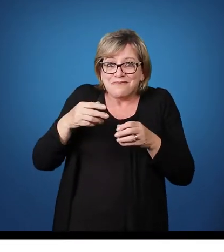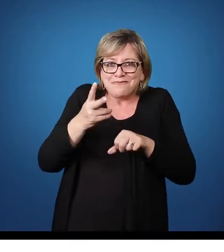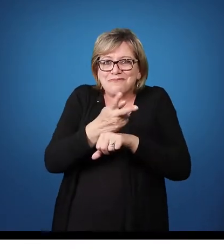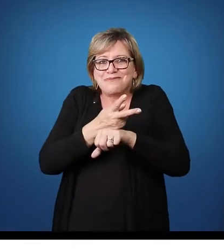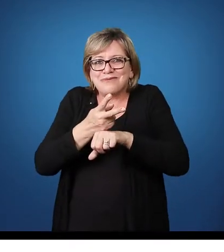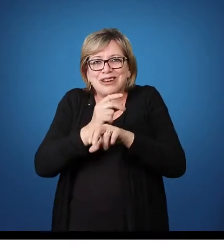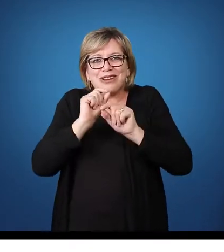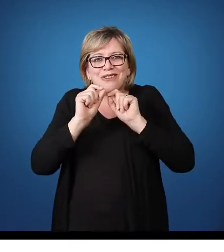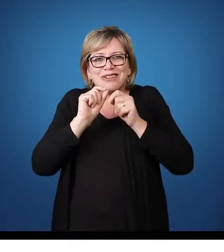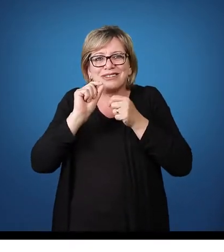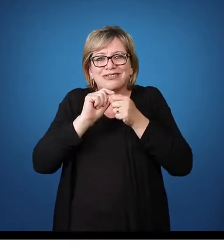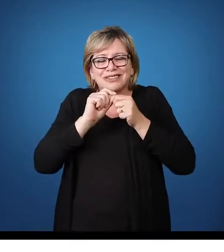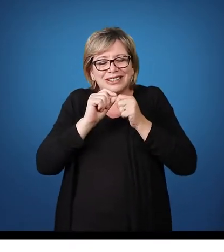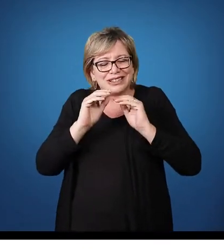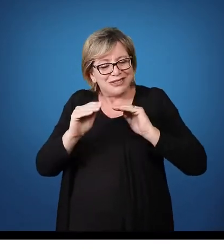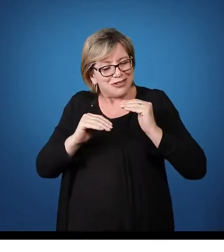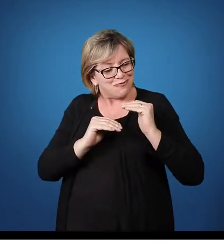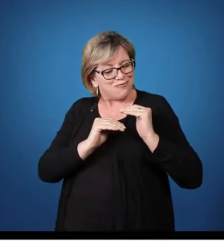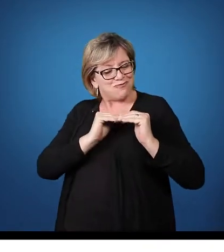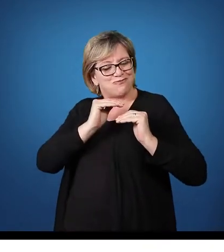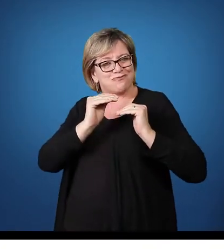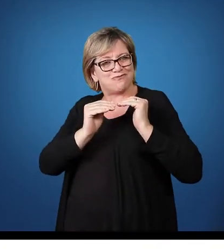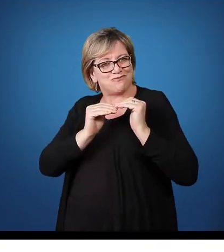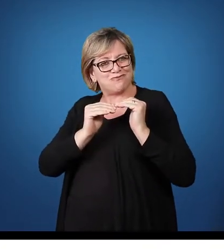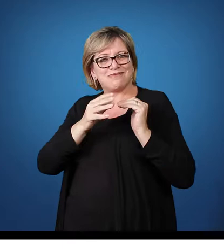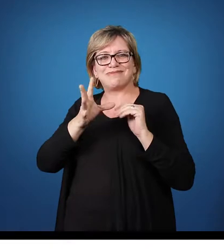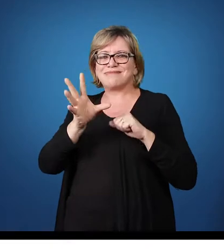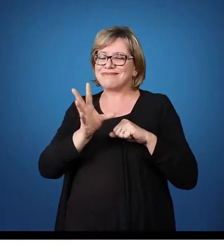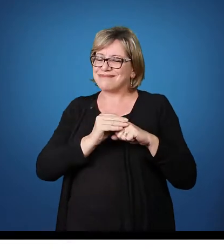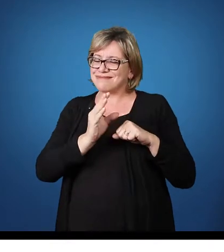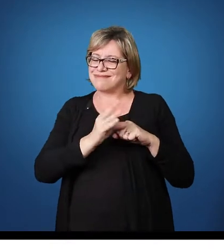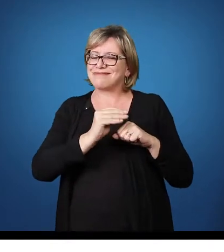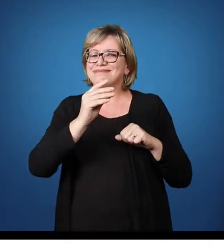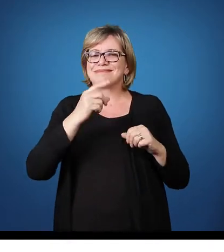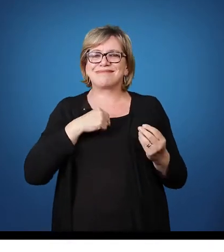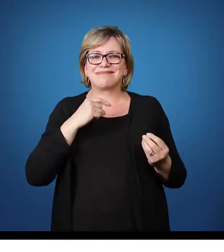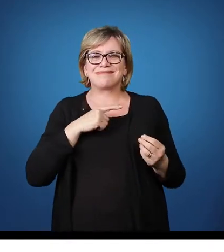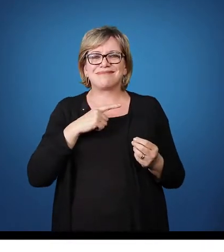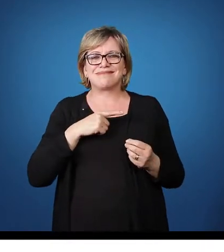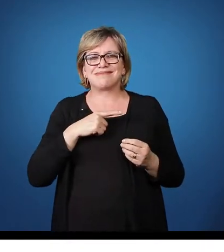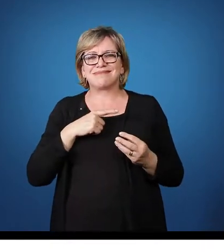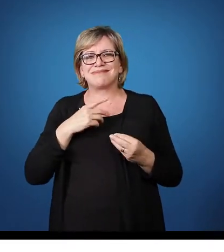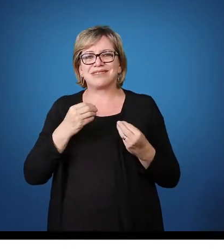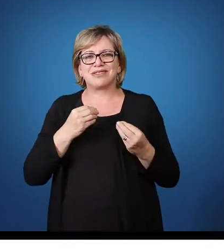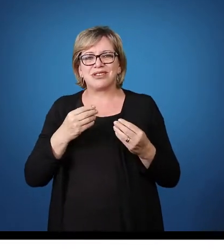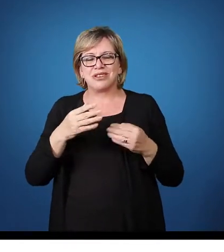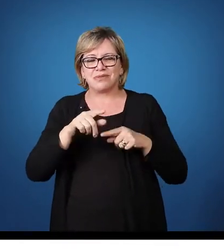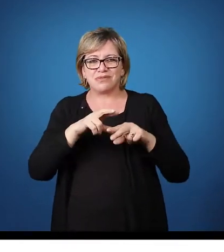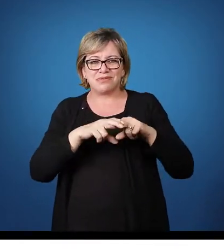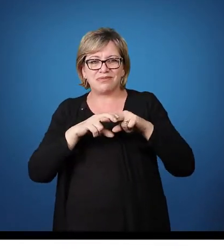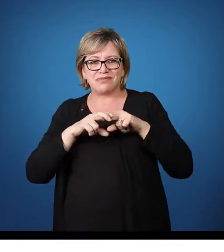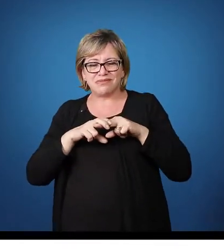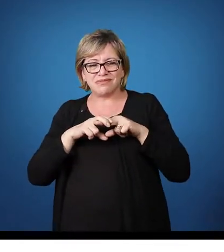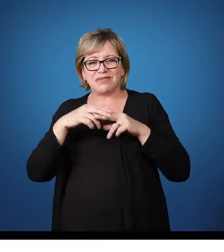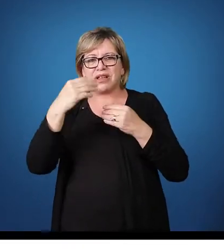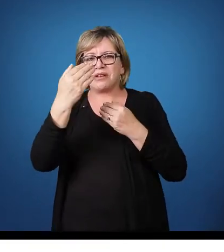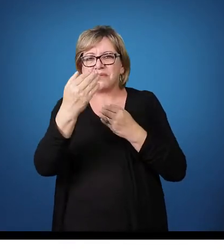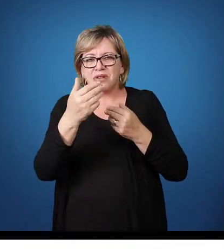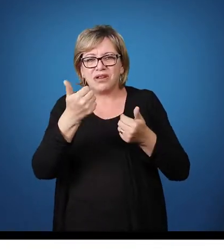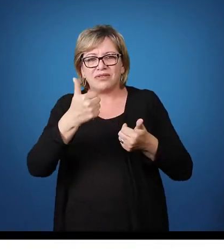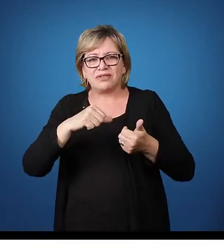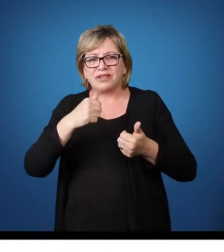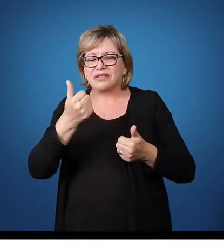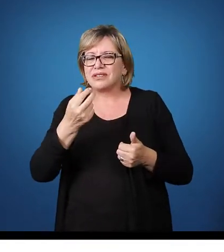diversas possibilidades de construir o seu conhecimento. E, nesse sentido, a avaliação não pode ser